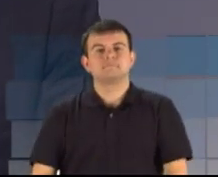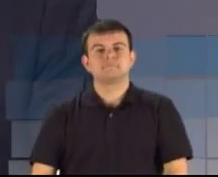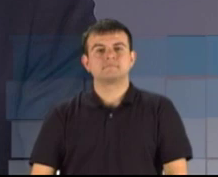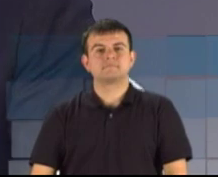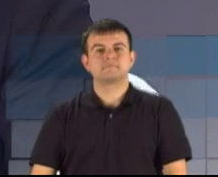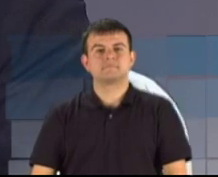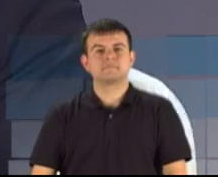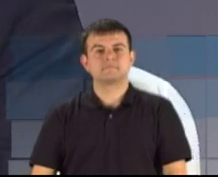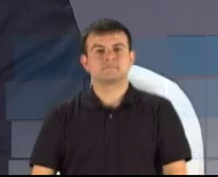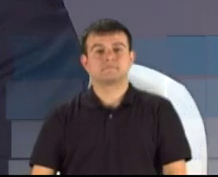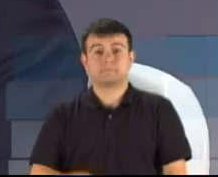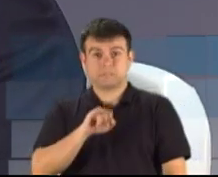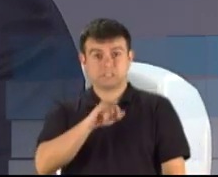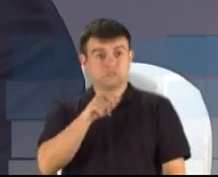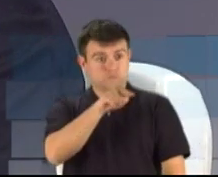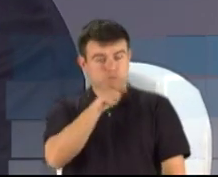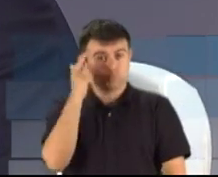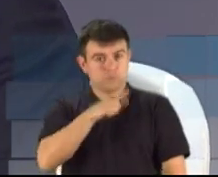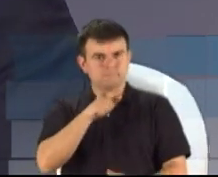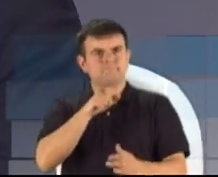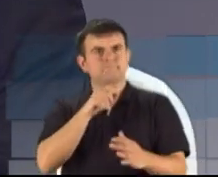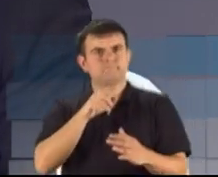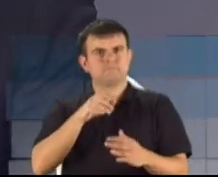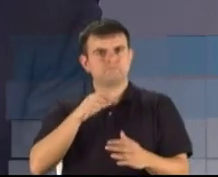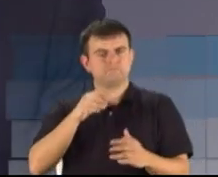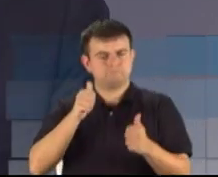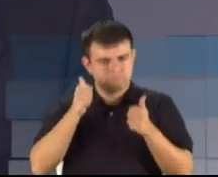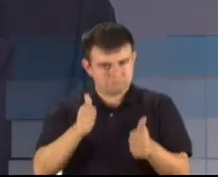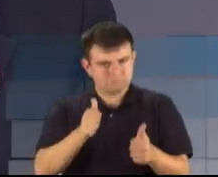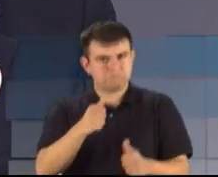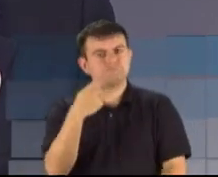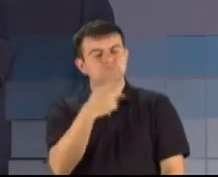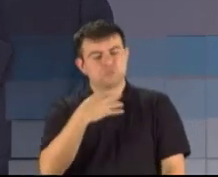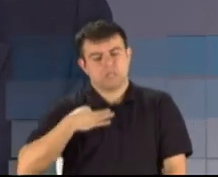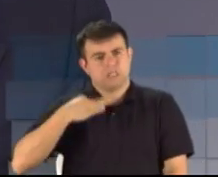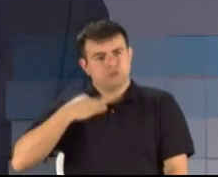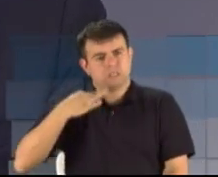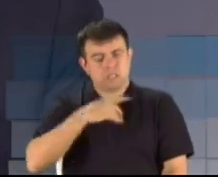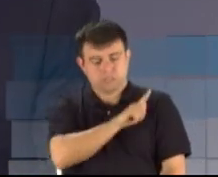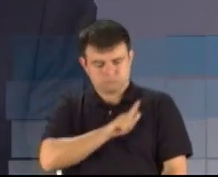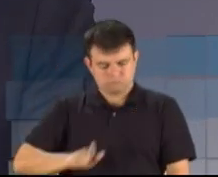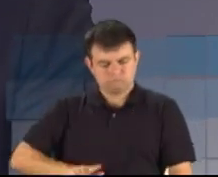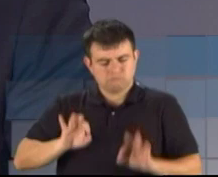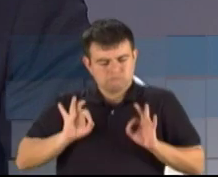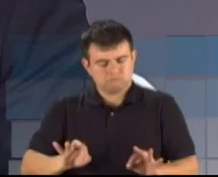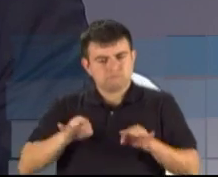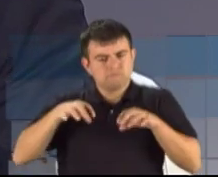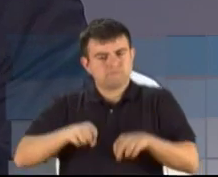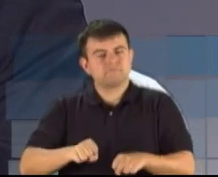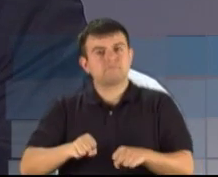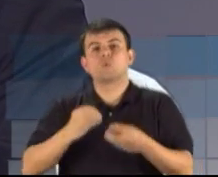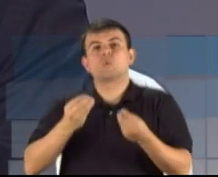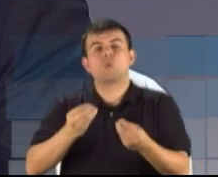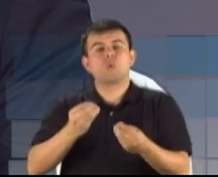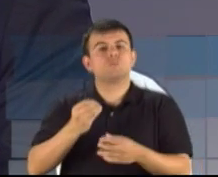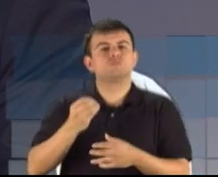Sendo eleito a sua candidata, como pretende liderar o estado,